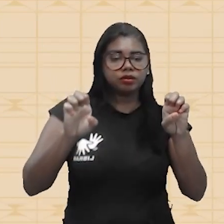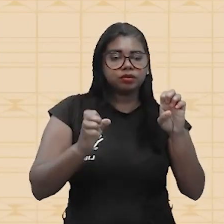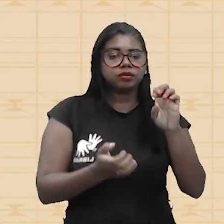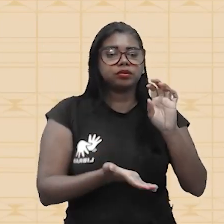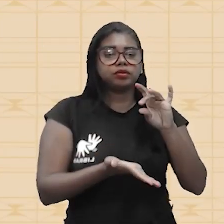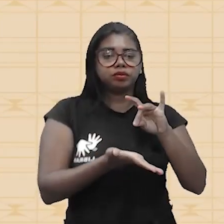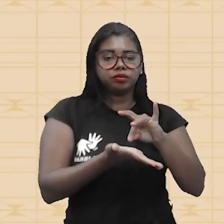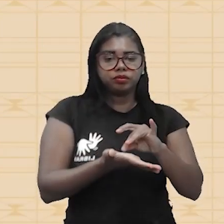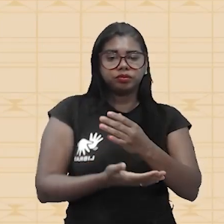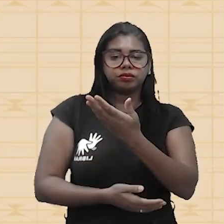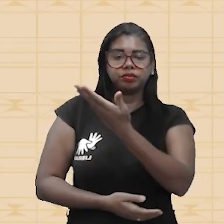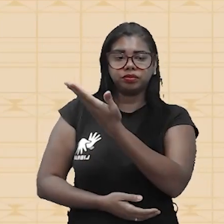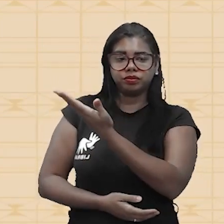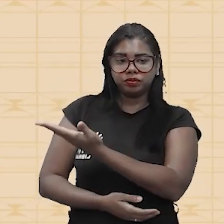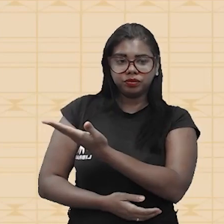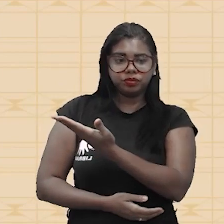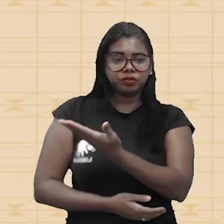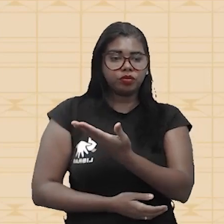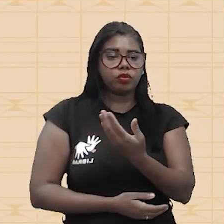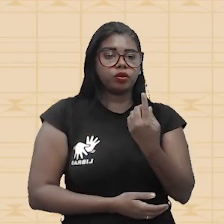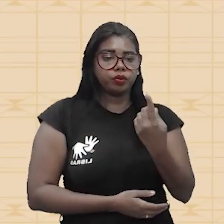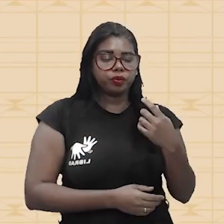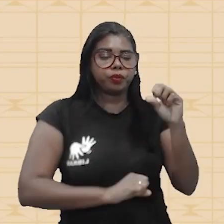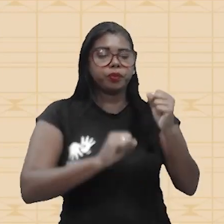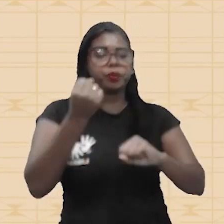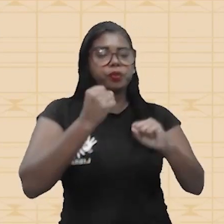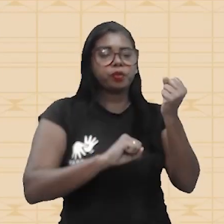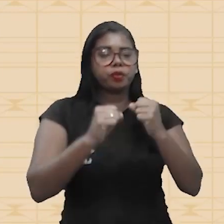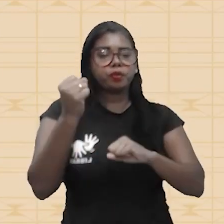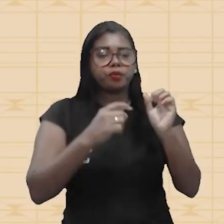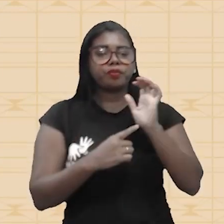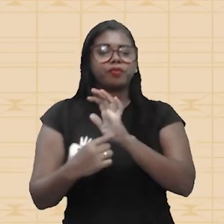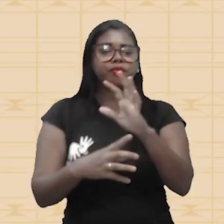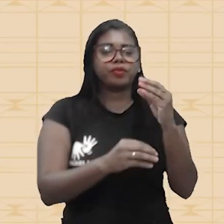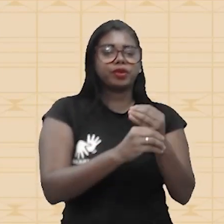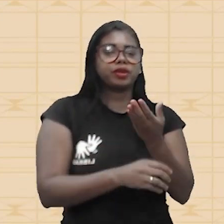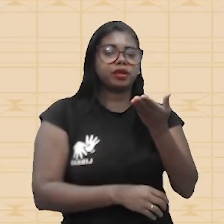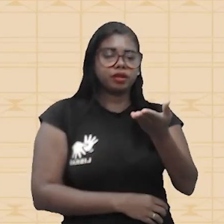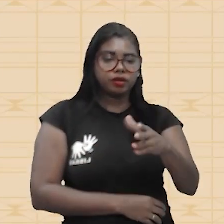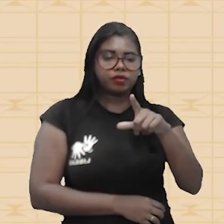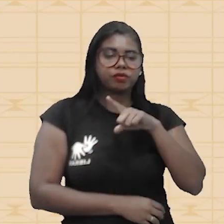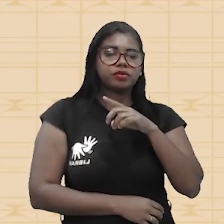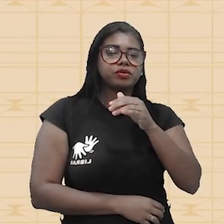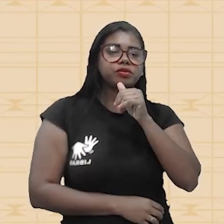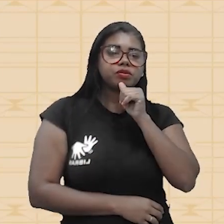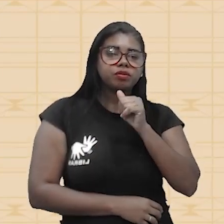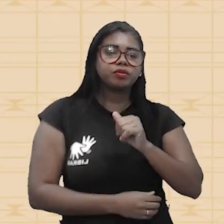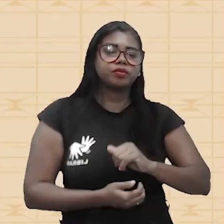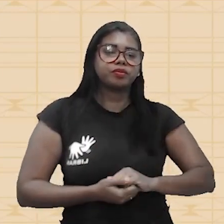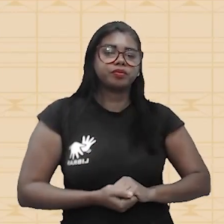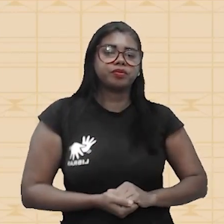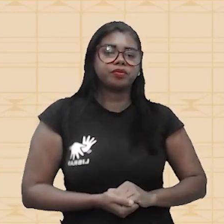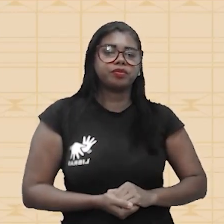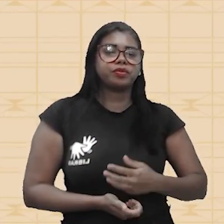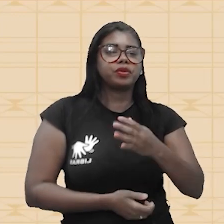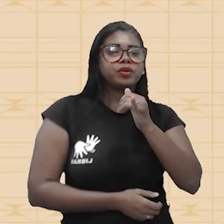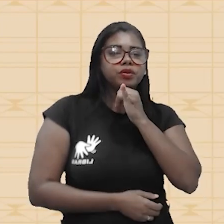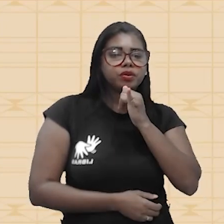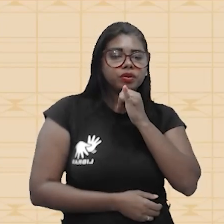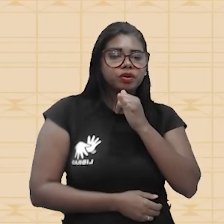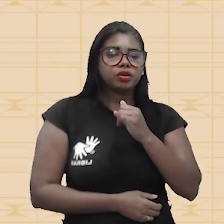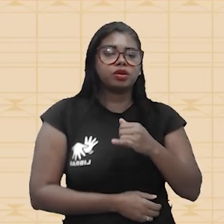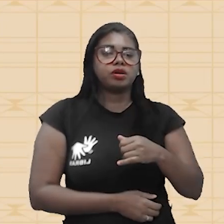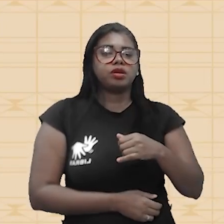eficiência de uma máquina vai ser a relação em que você tem 1 menos o calor